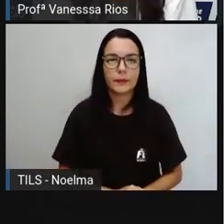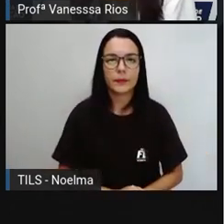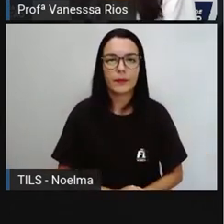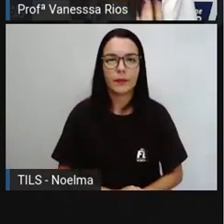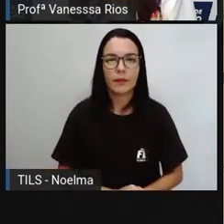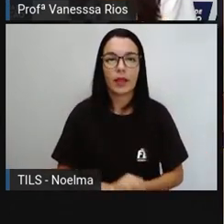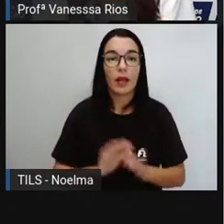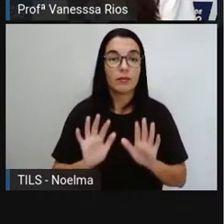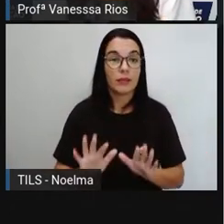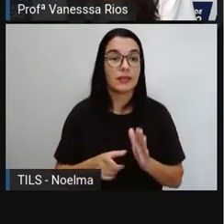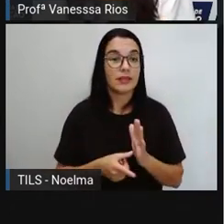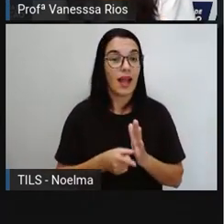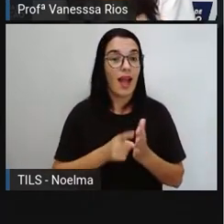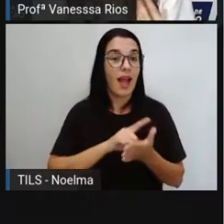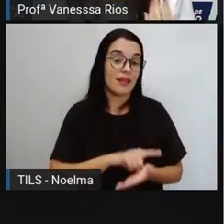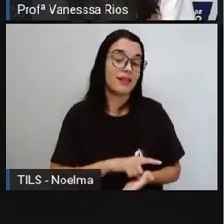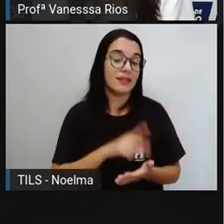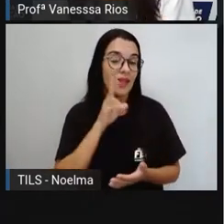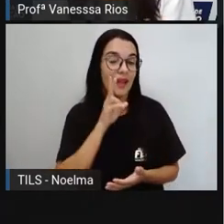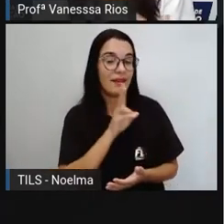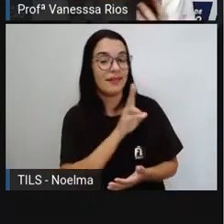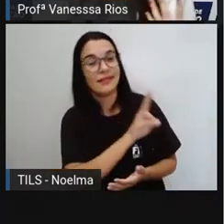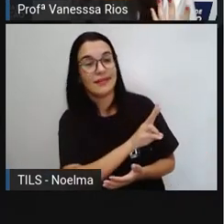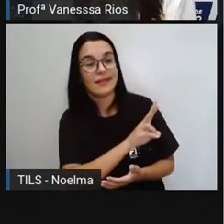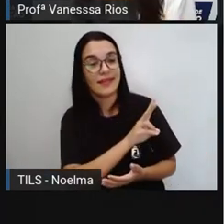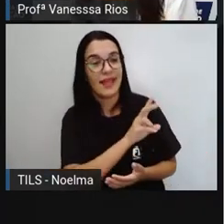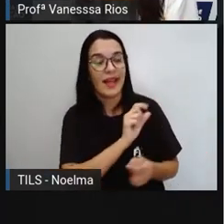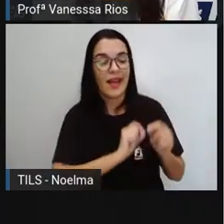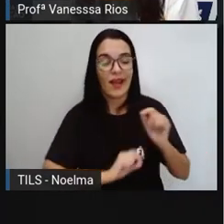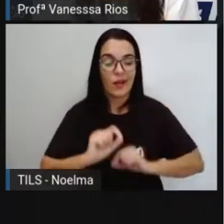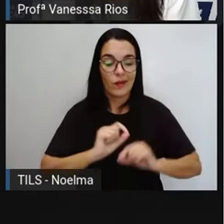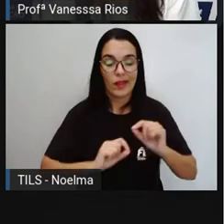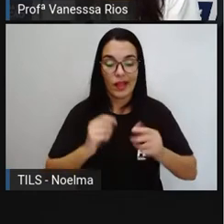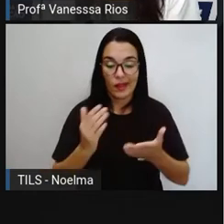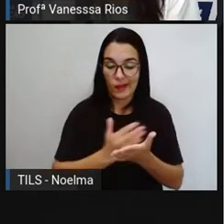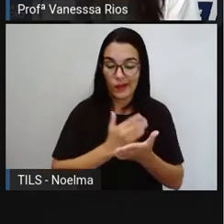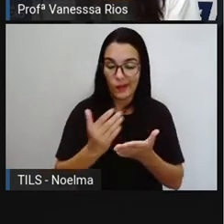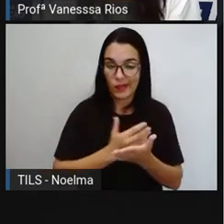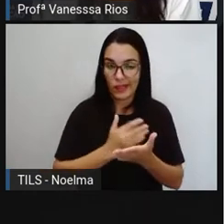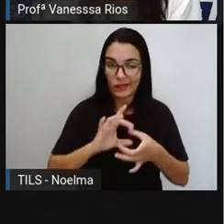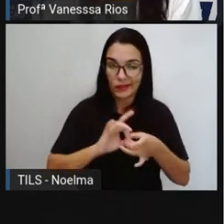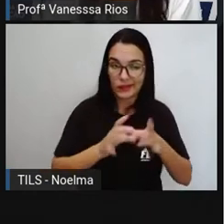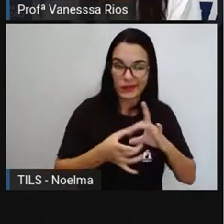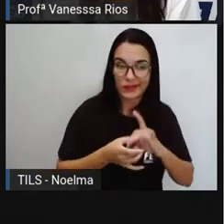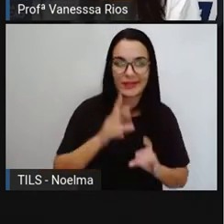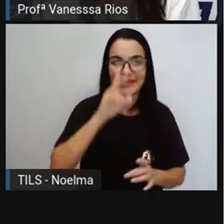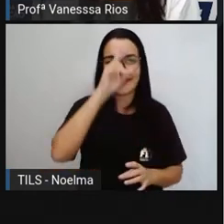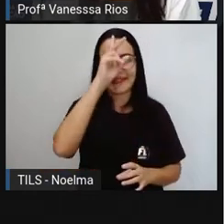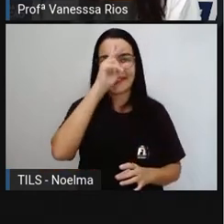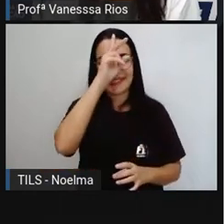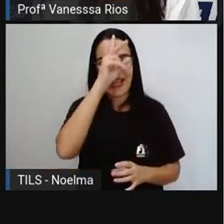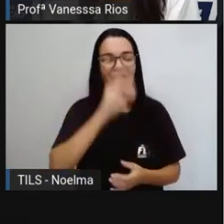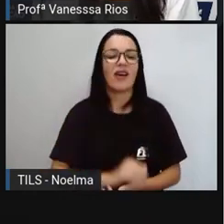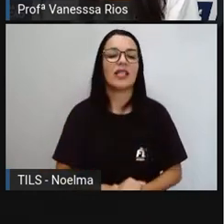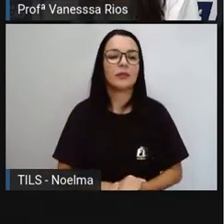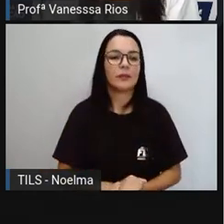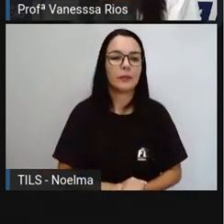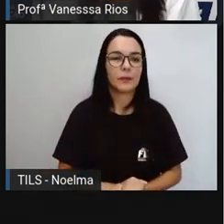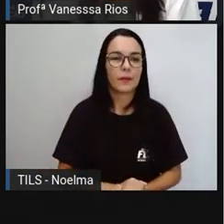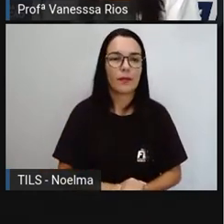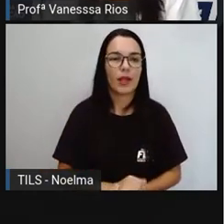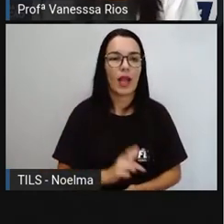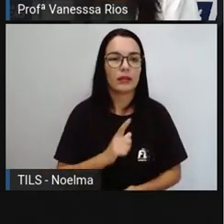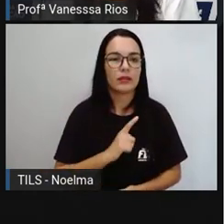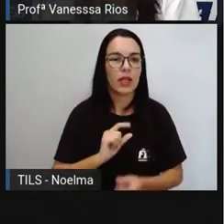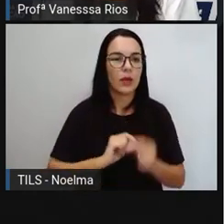Mas antes, né? Da gente observar e refletir um pouco mais sobre o contexto aí da história que a Pró trouxe. A